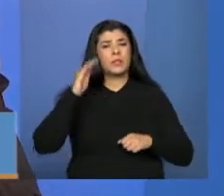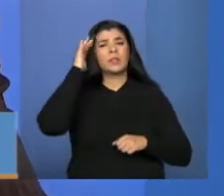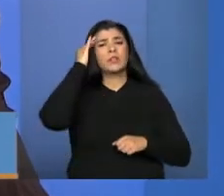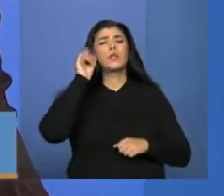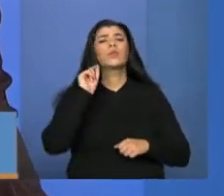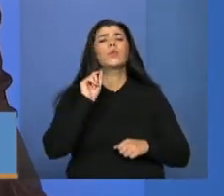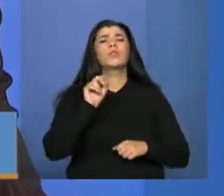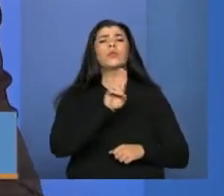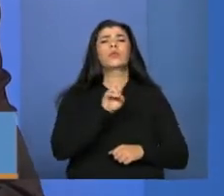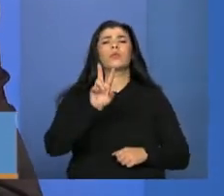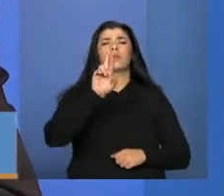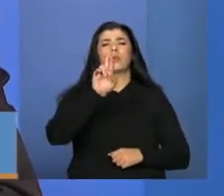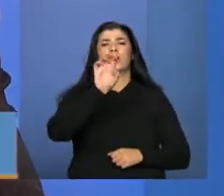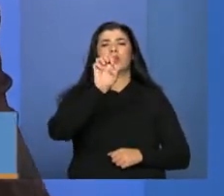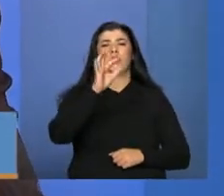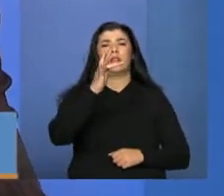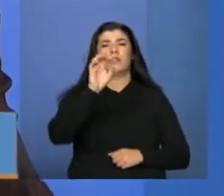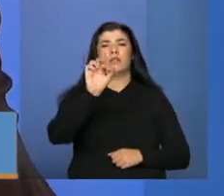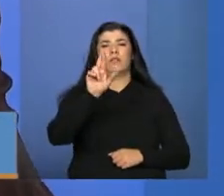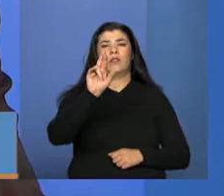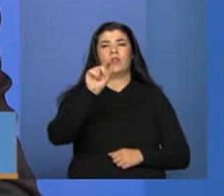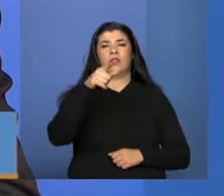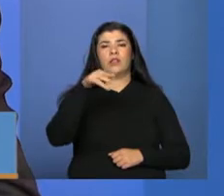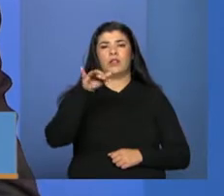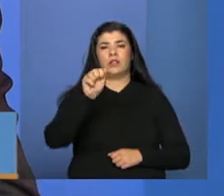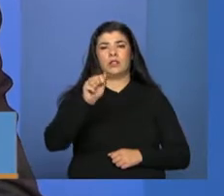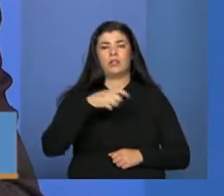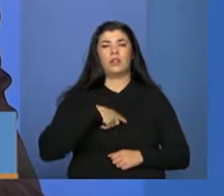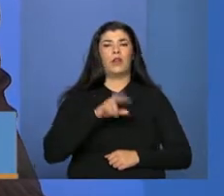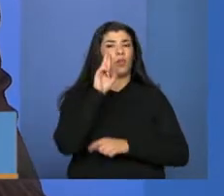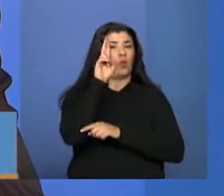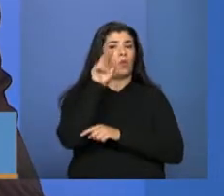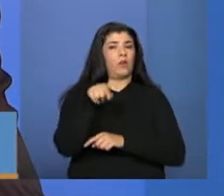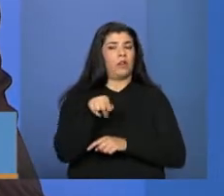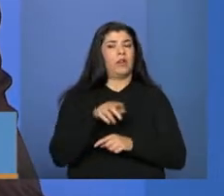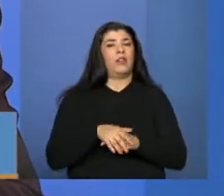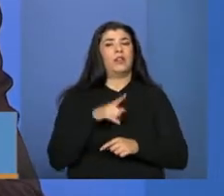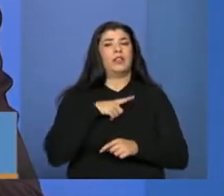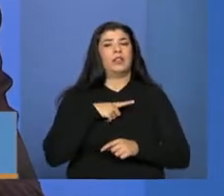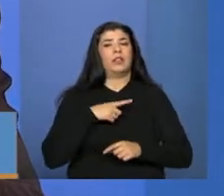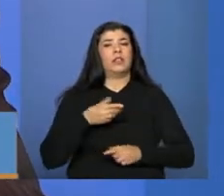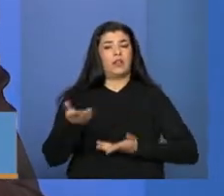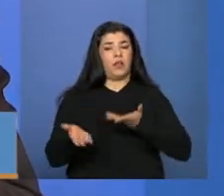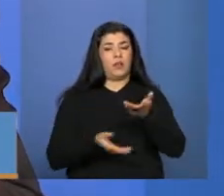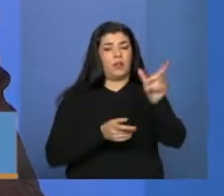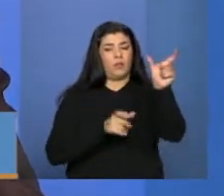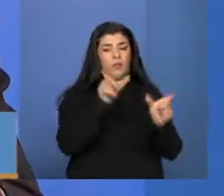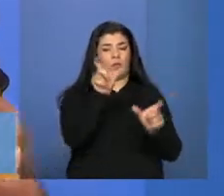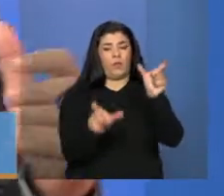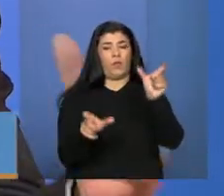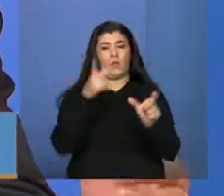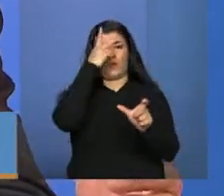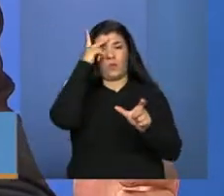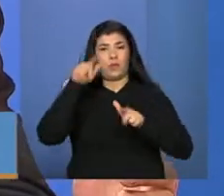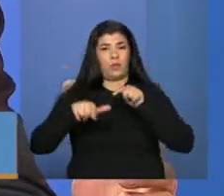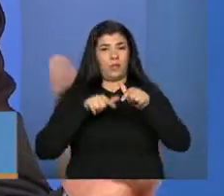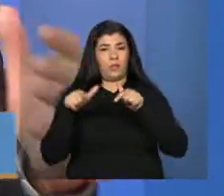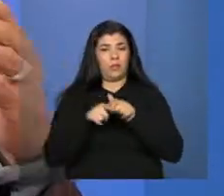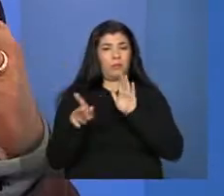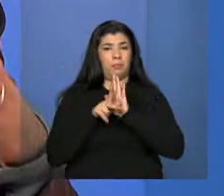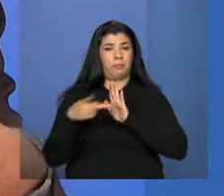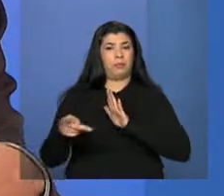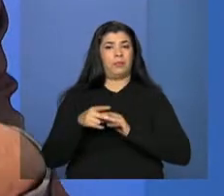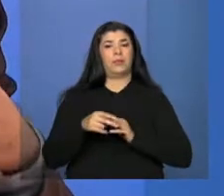referência. São aquelas constituídas por servidores efetivos, responsáveis pela organização e pela oferta dos nossos serviços.